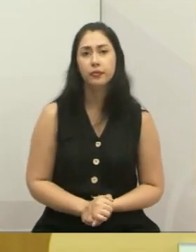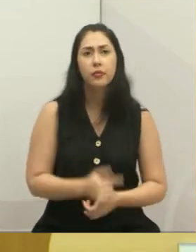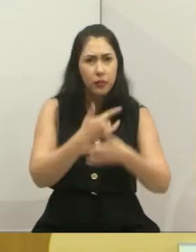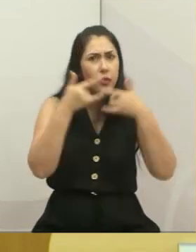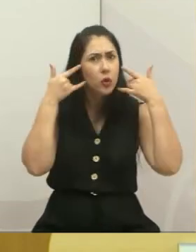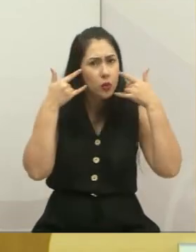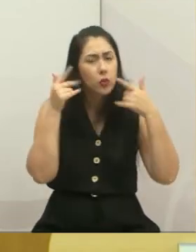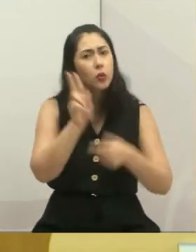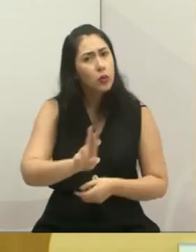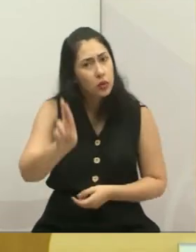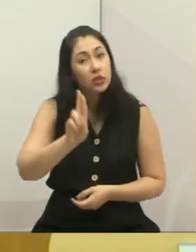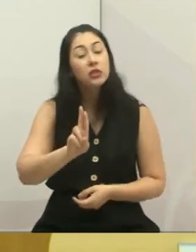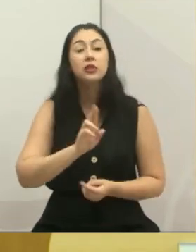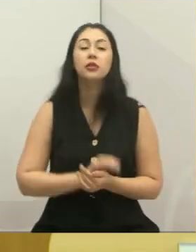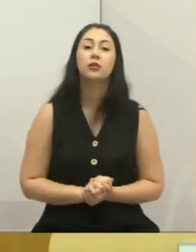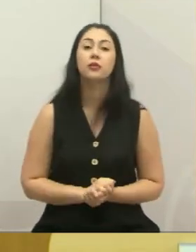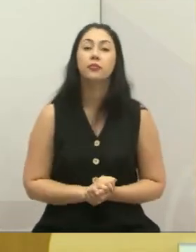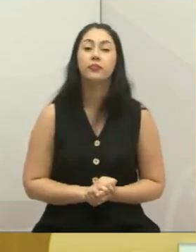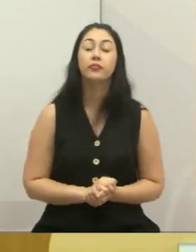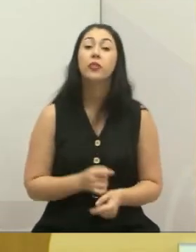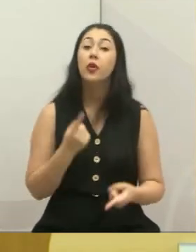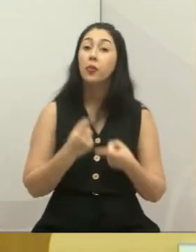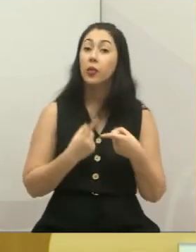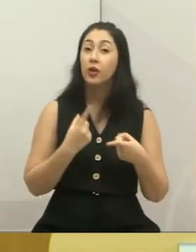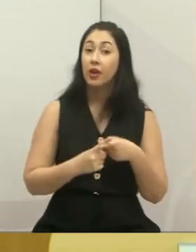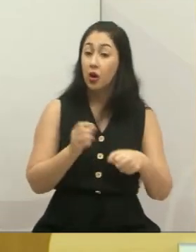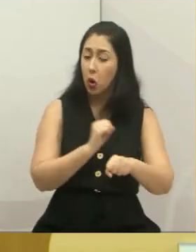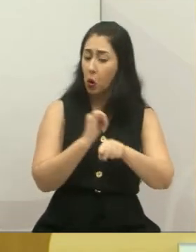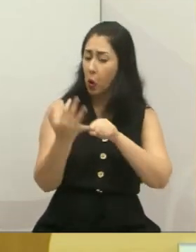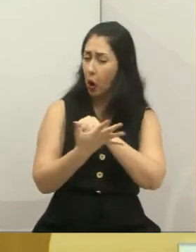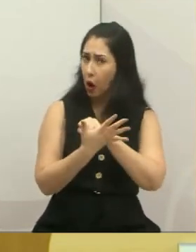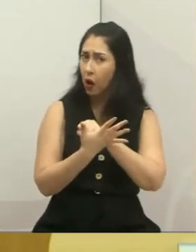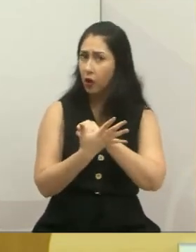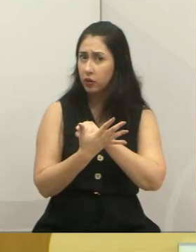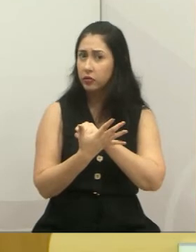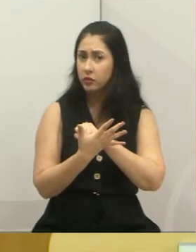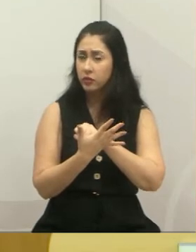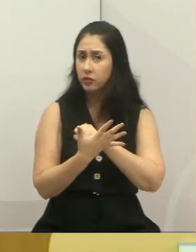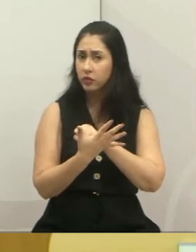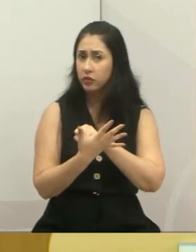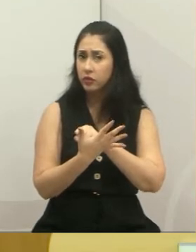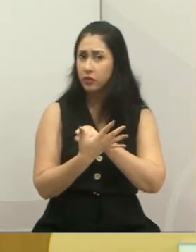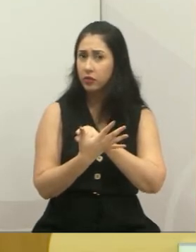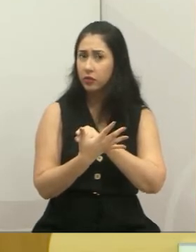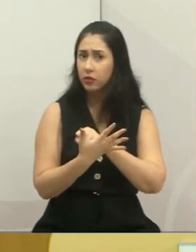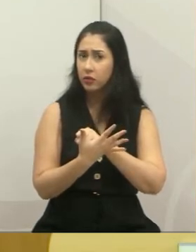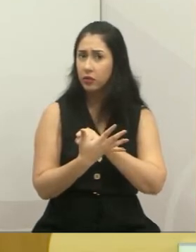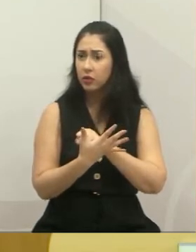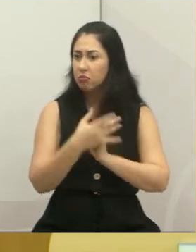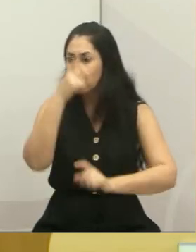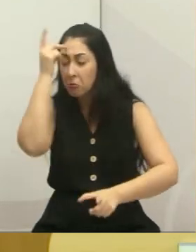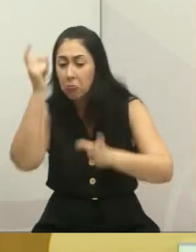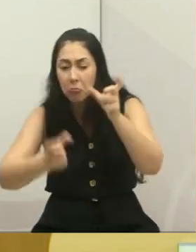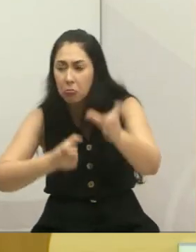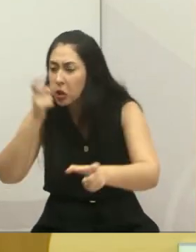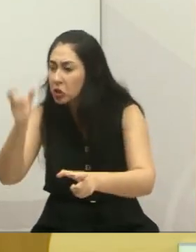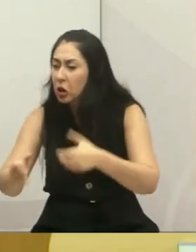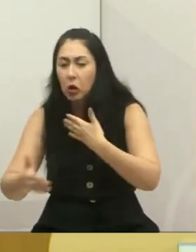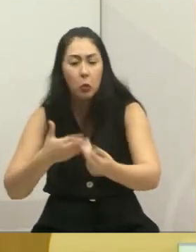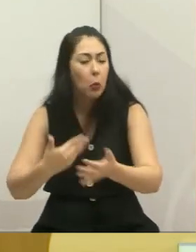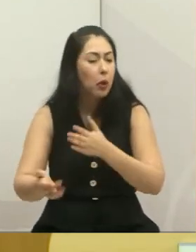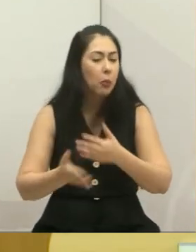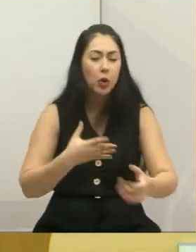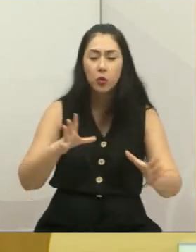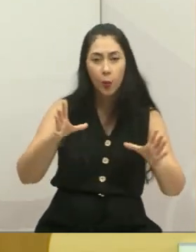máscara. Porque esse estado de coronavírus, ela pega qualquer uma pessoa na rua